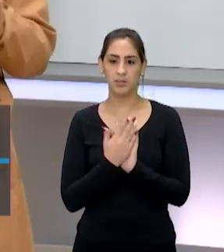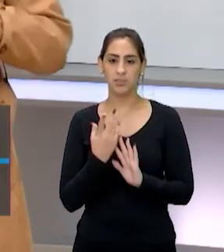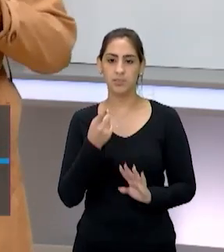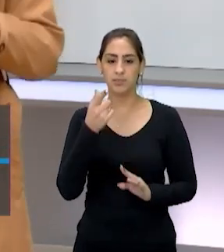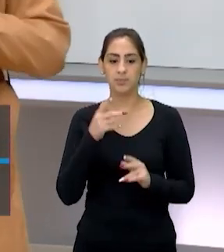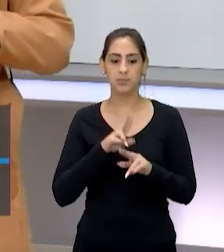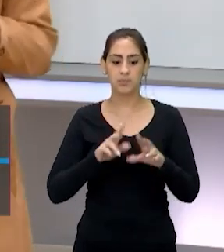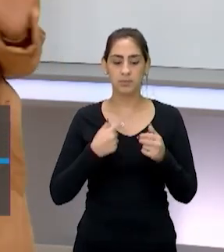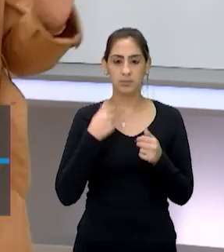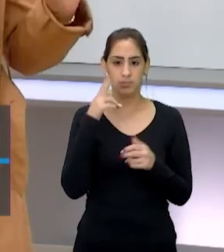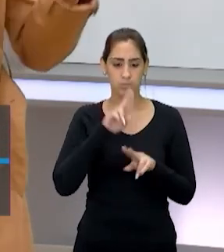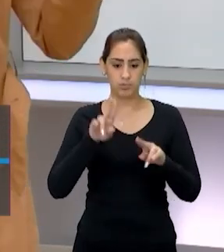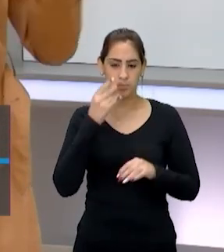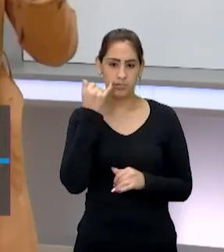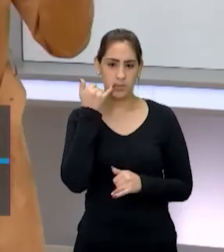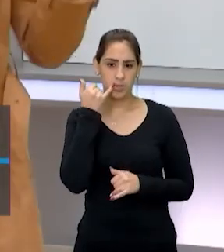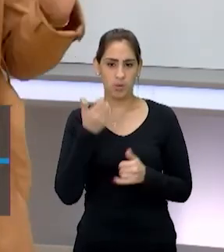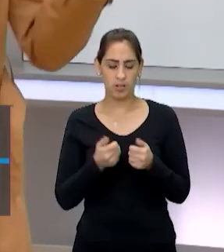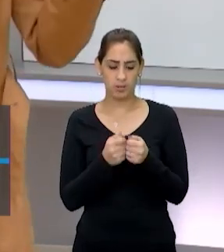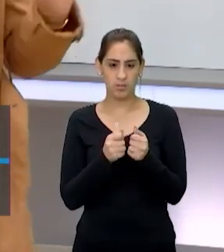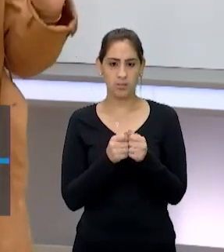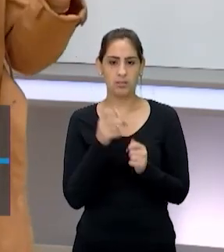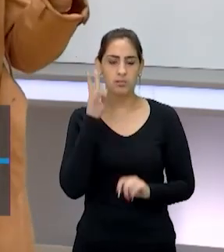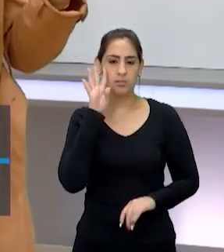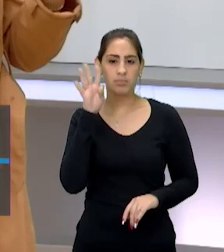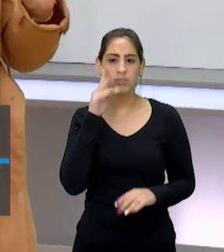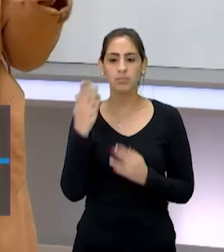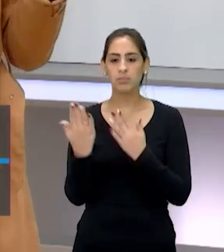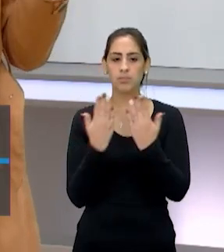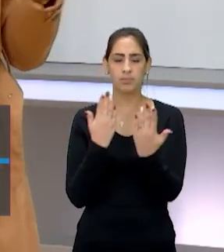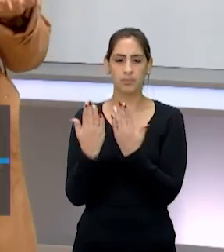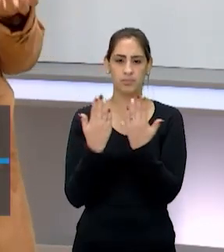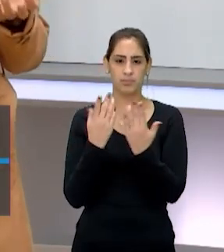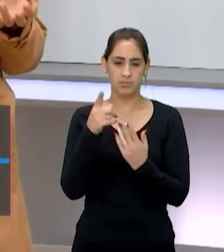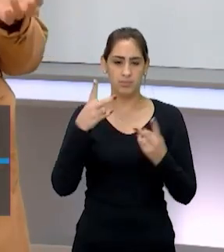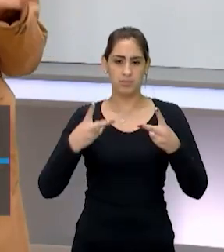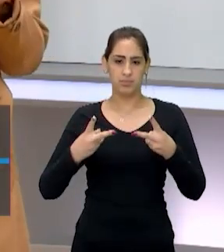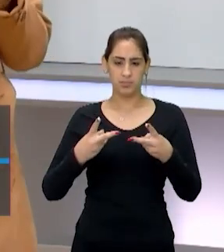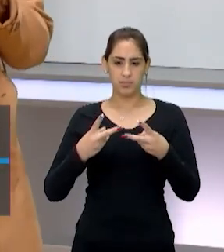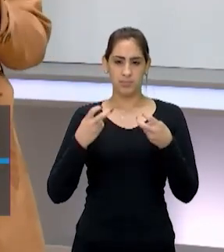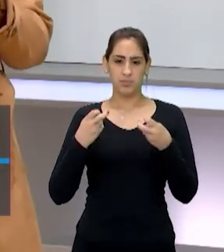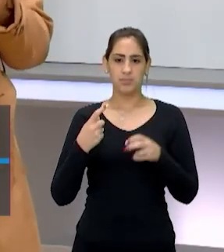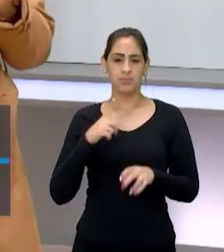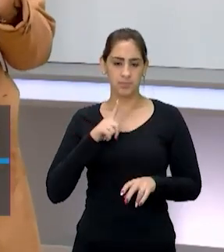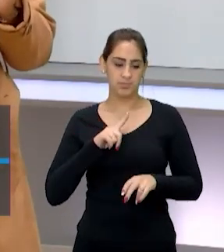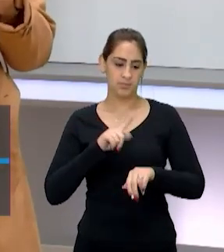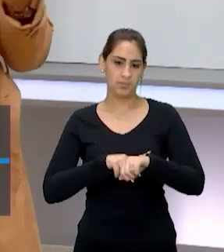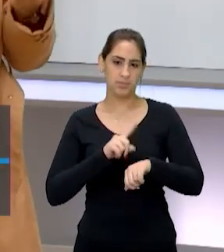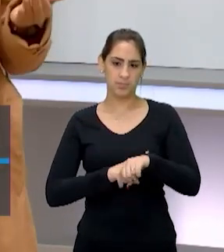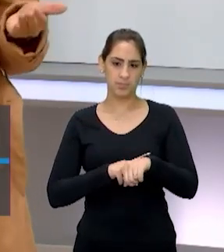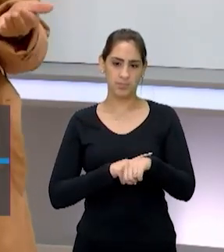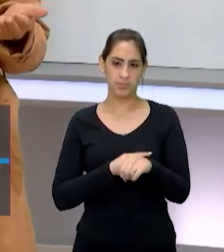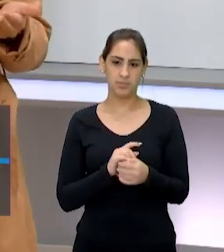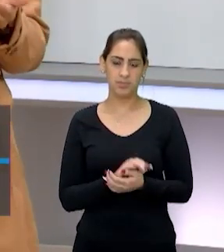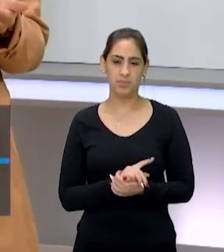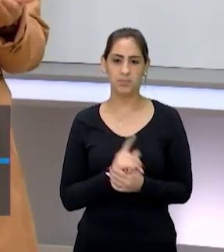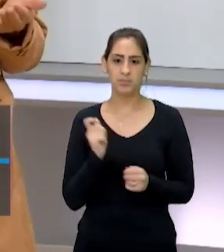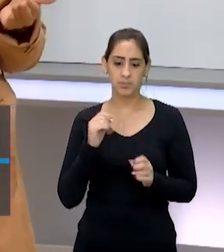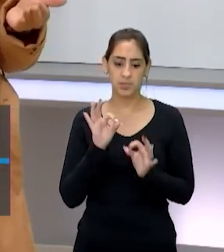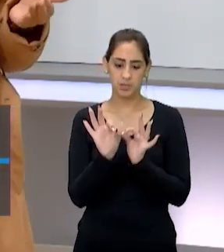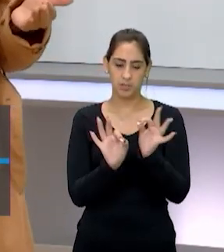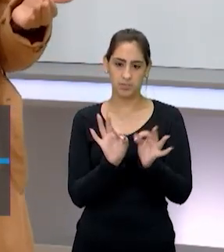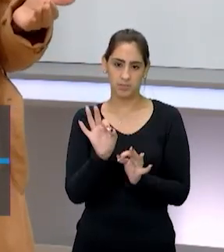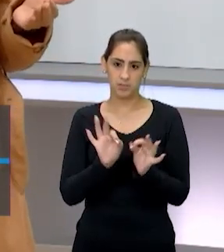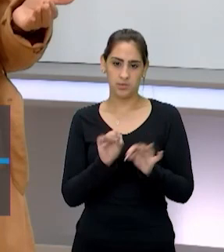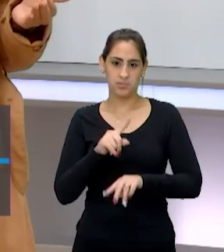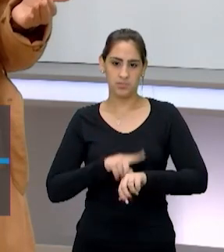de vezes que a gente mexe no celular. Vamos fazer só essa comparação. Você vai perceber que há tempo, a gente precisa organizar esse